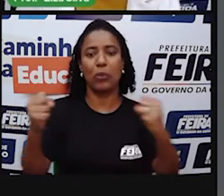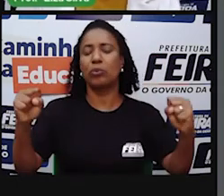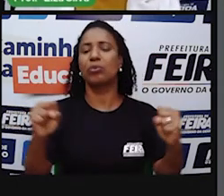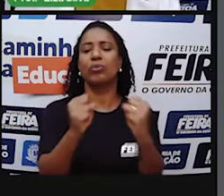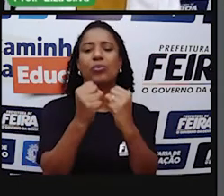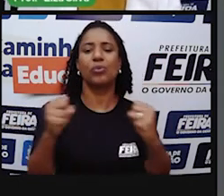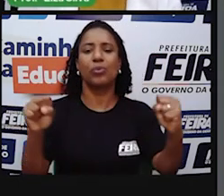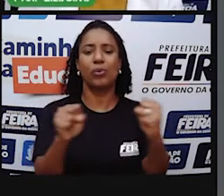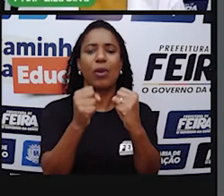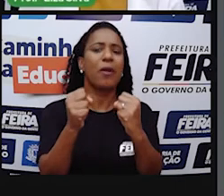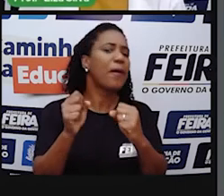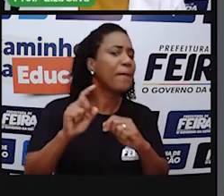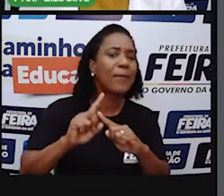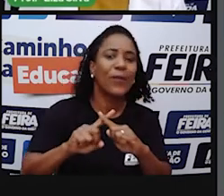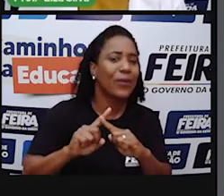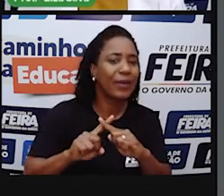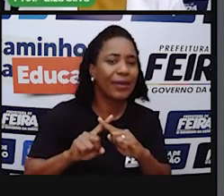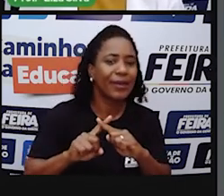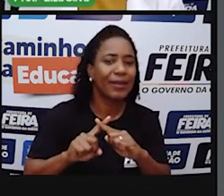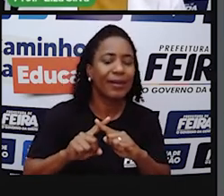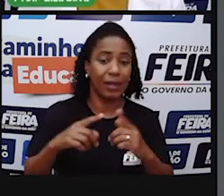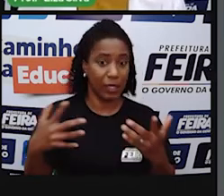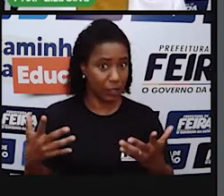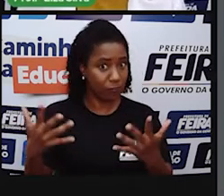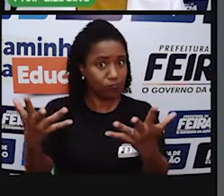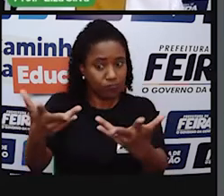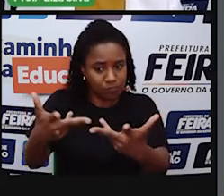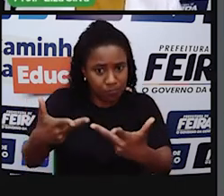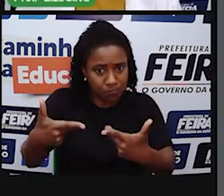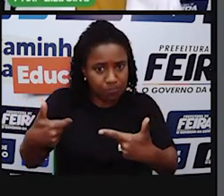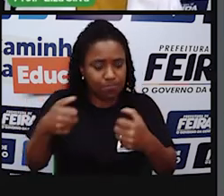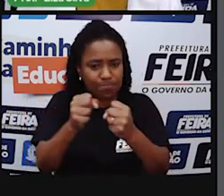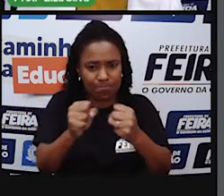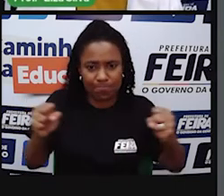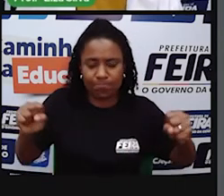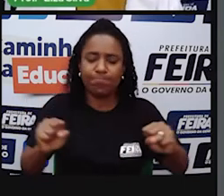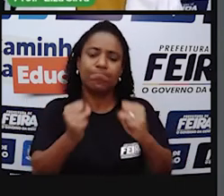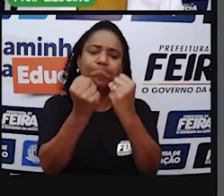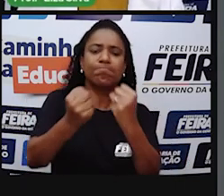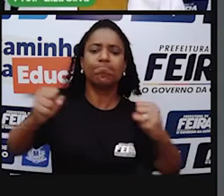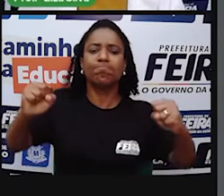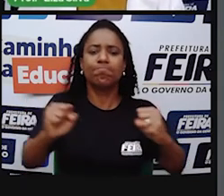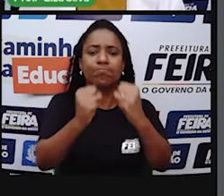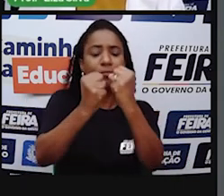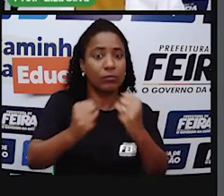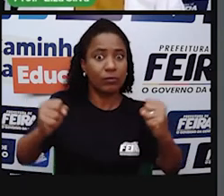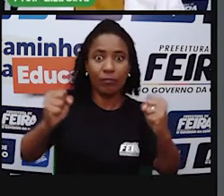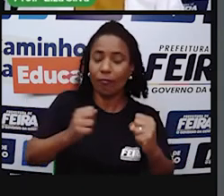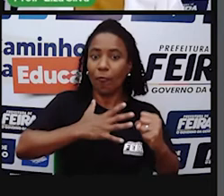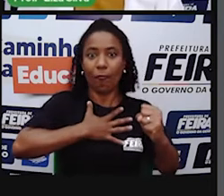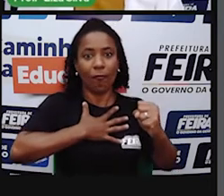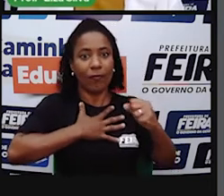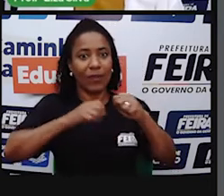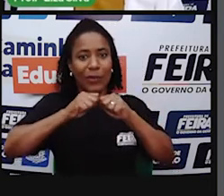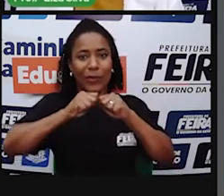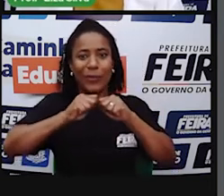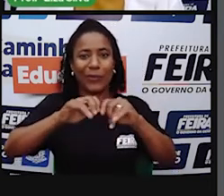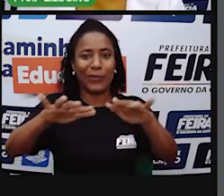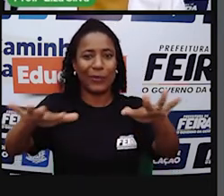título? Porque foi ele quem disseminou Quem espalhou o forró pelo Brasil